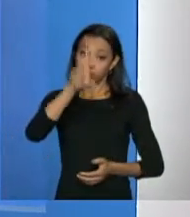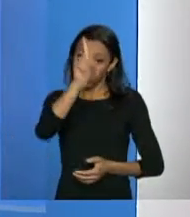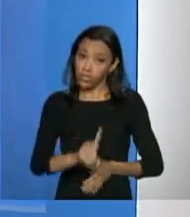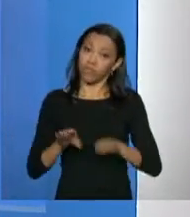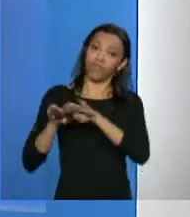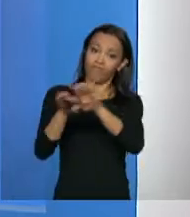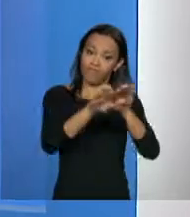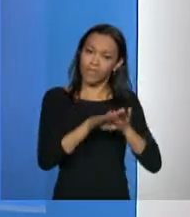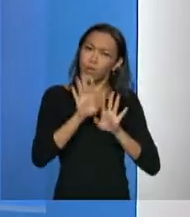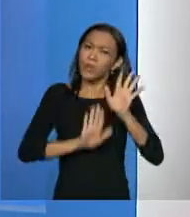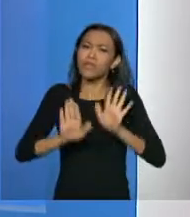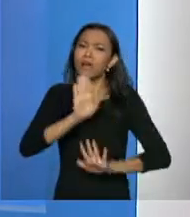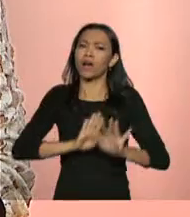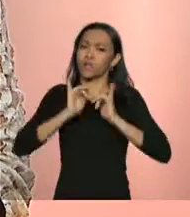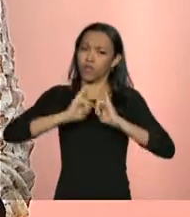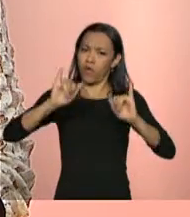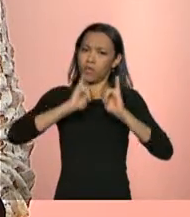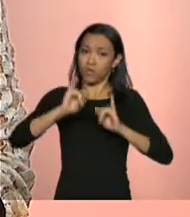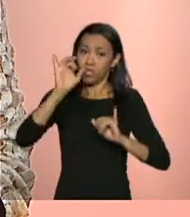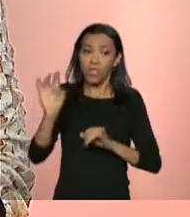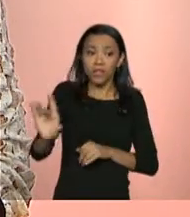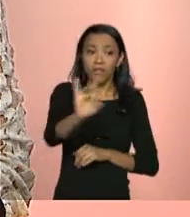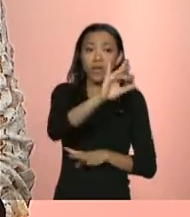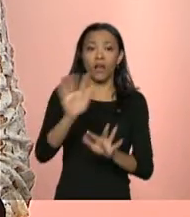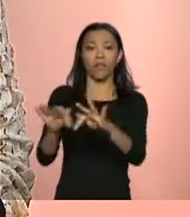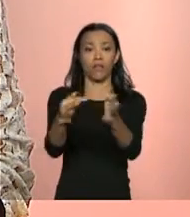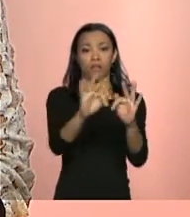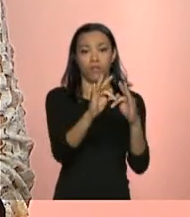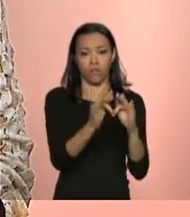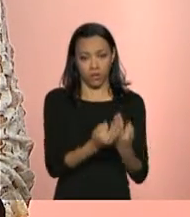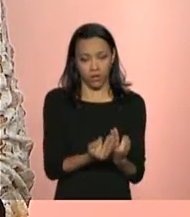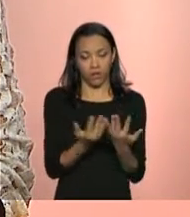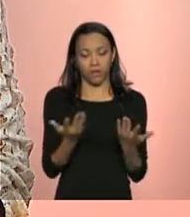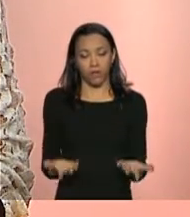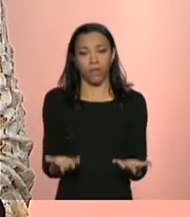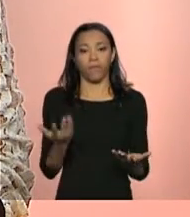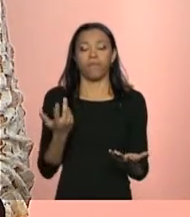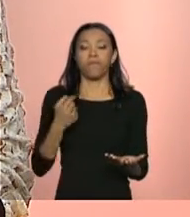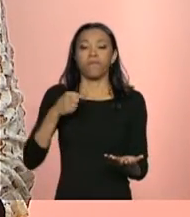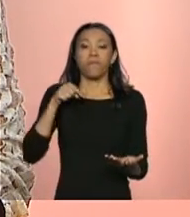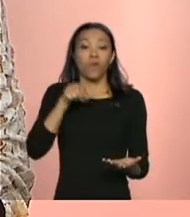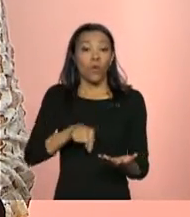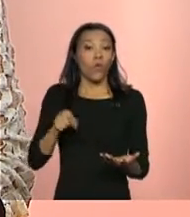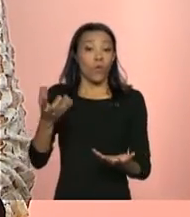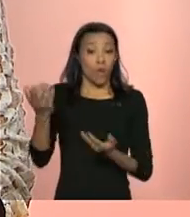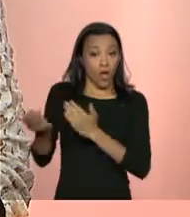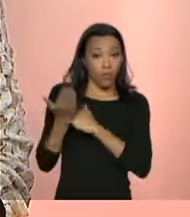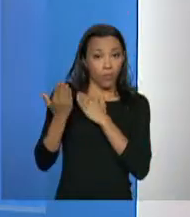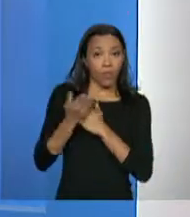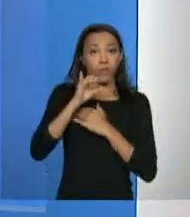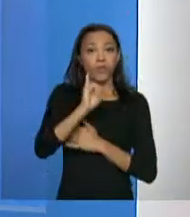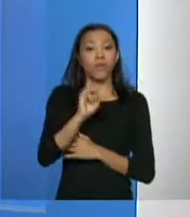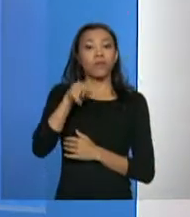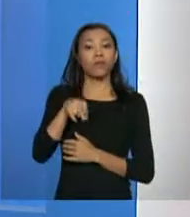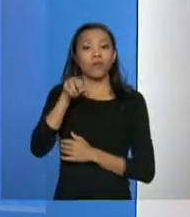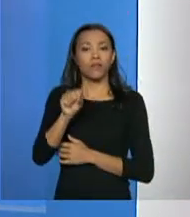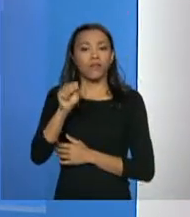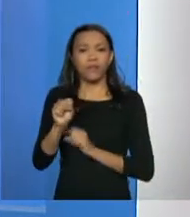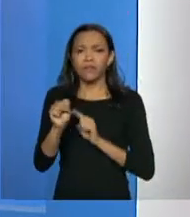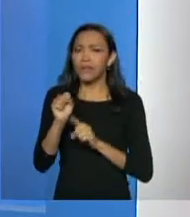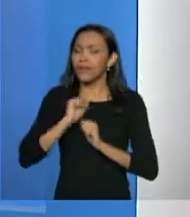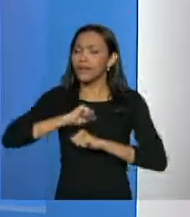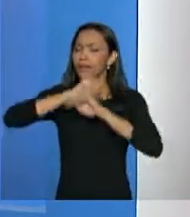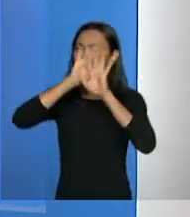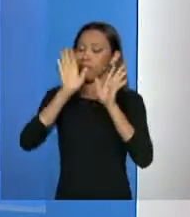cuidado com as informações dos cidadãos, né. Com o sistema contributivo do INSS, isso é muito mais claro, porque,